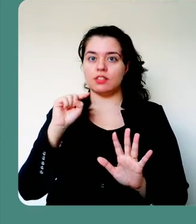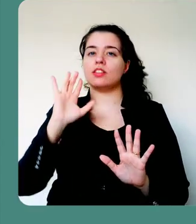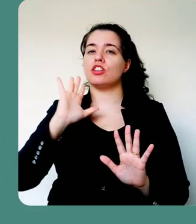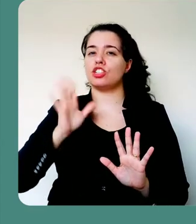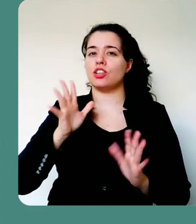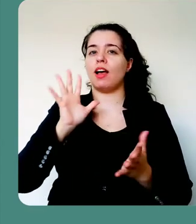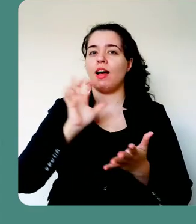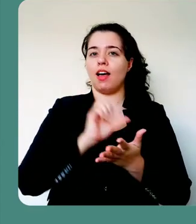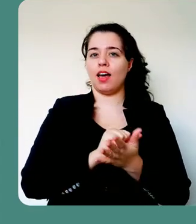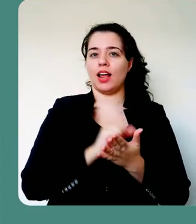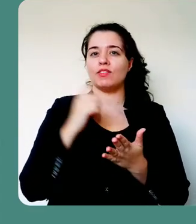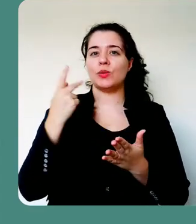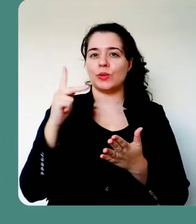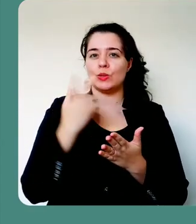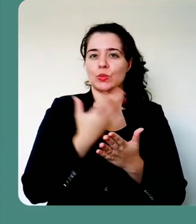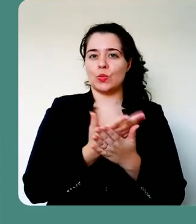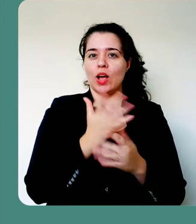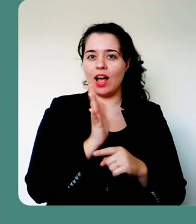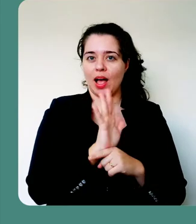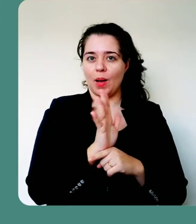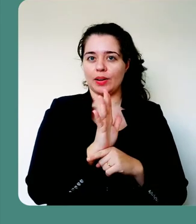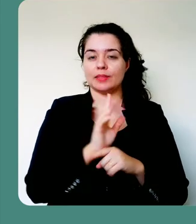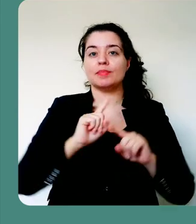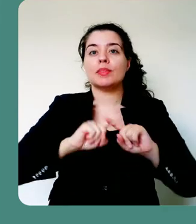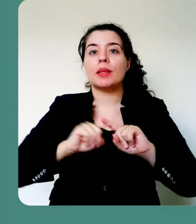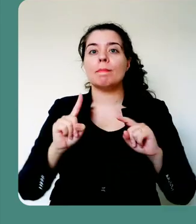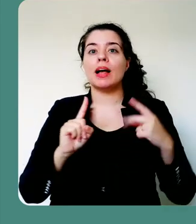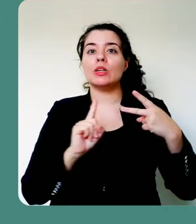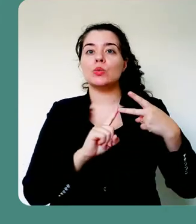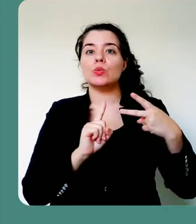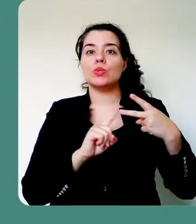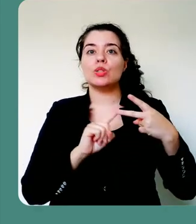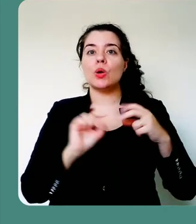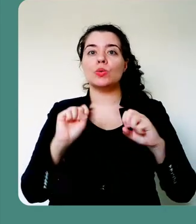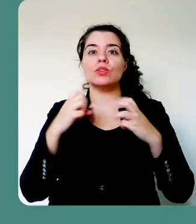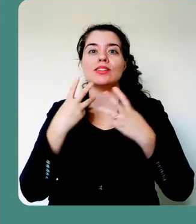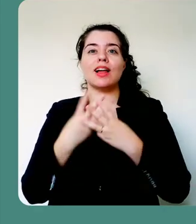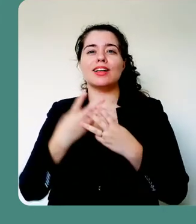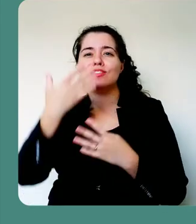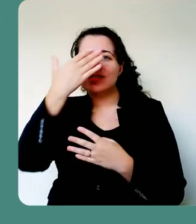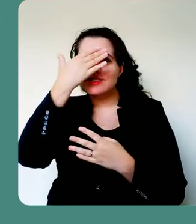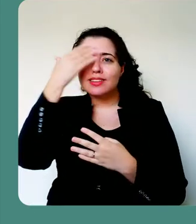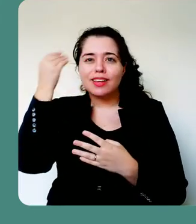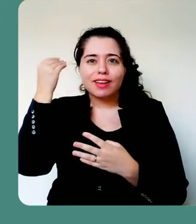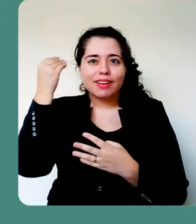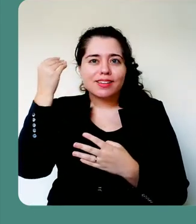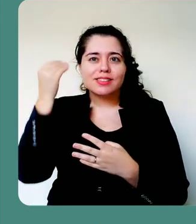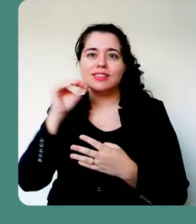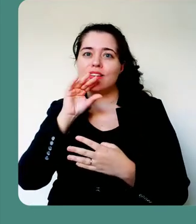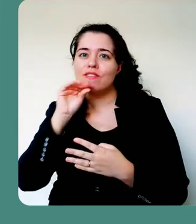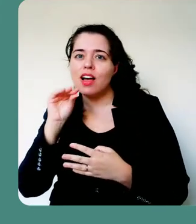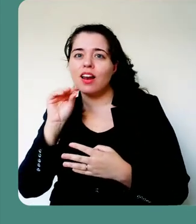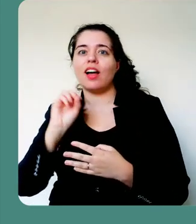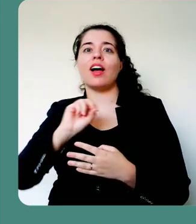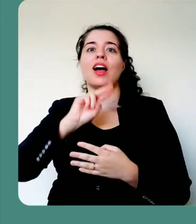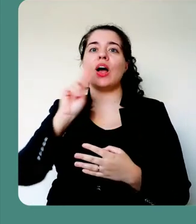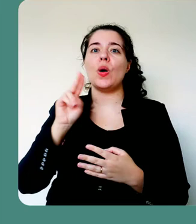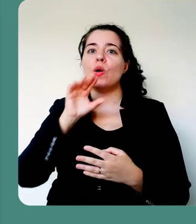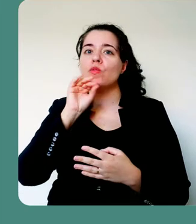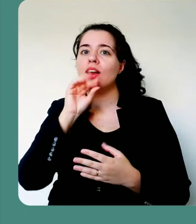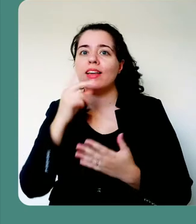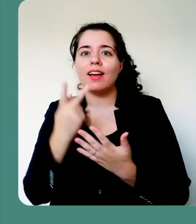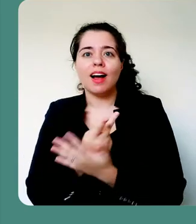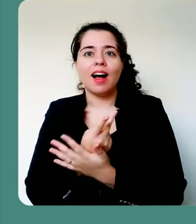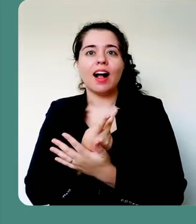e aqui no segundo slide eu esqueci de passar alguma informação importante, ou eu me equivoquei, enfim, eu quero regravar